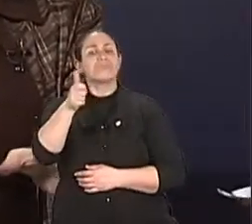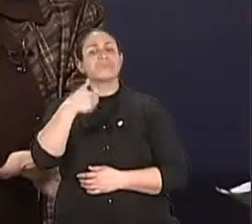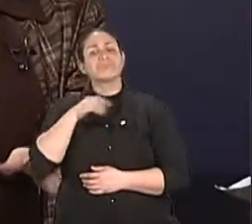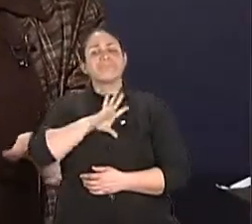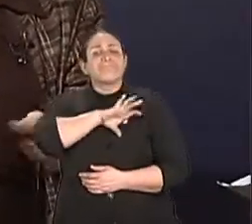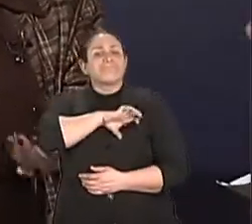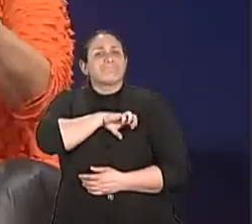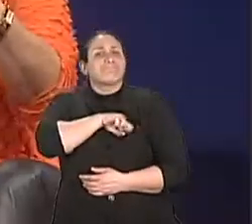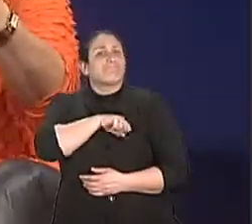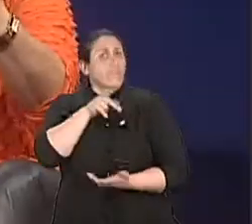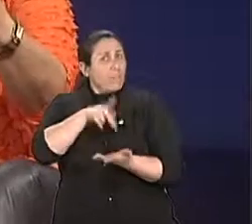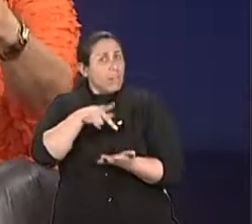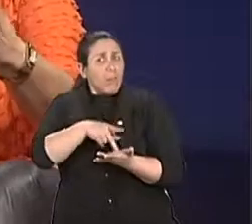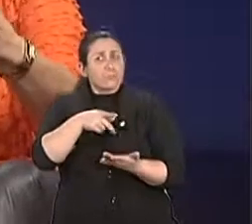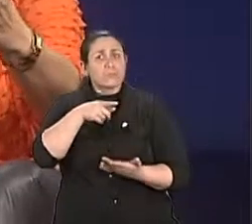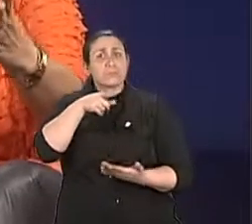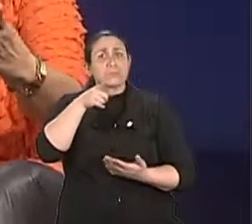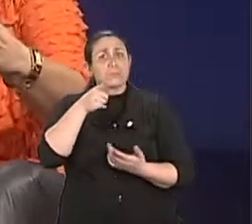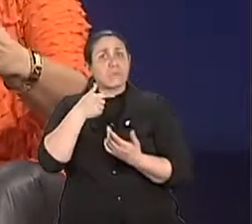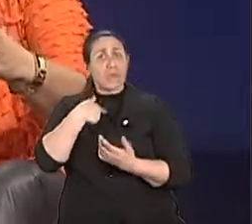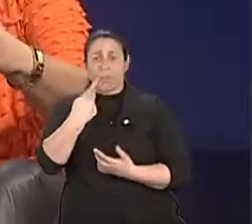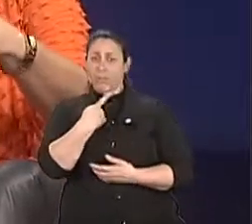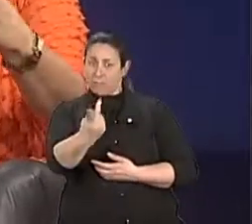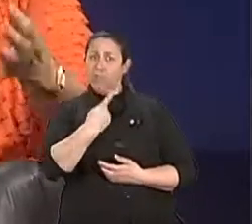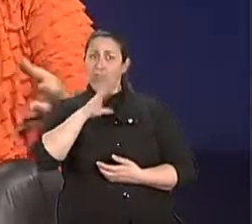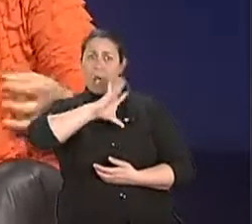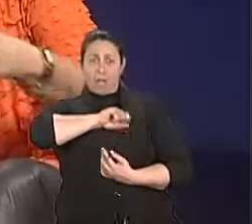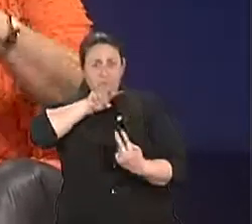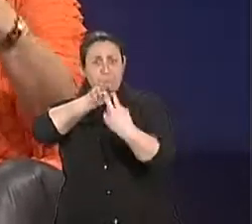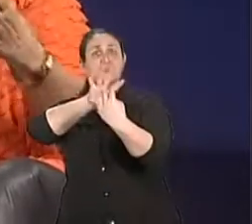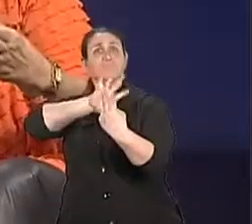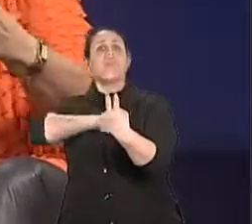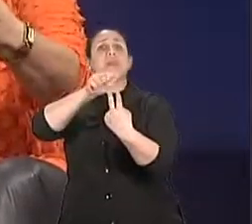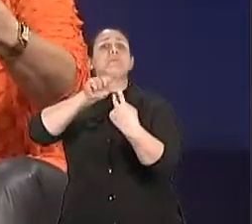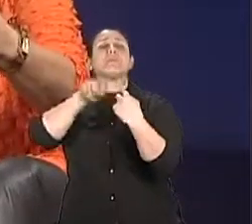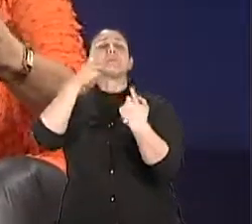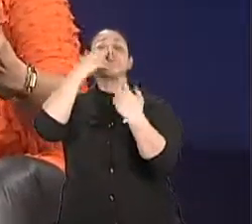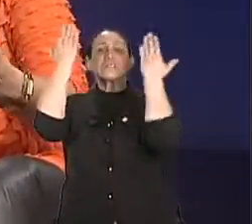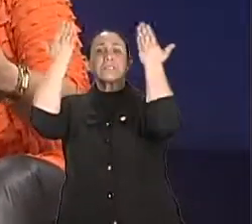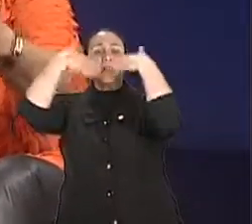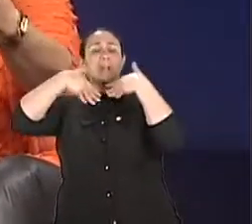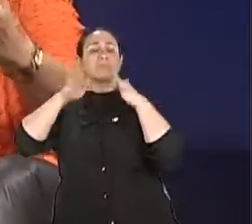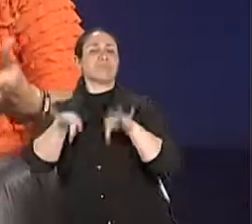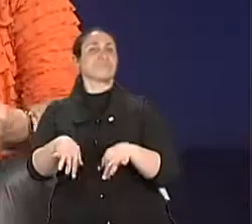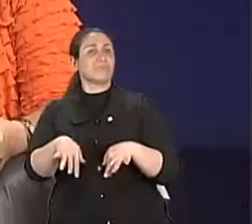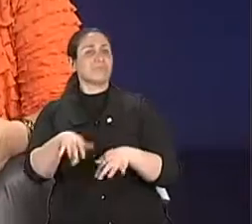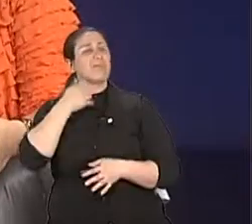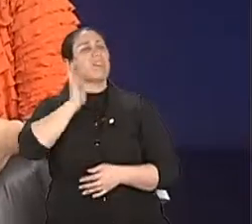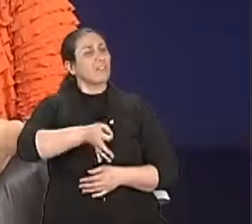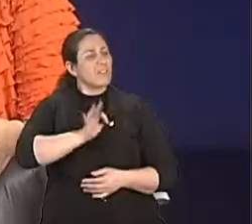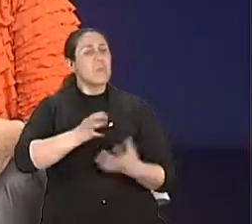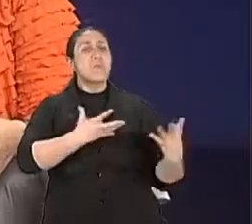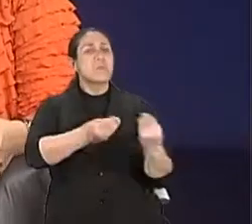maravilhosa, Sonia. Que dica... A gente não tem condição de mensurar, de quantificar o quanto a gente tá ajudando as pessoas que estão nos vendo